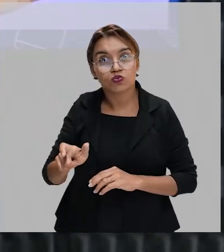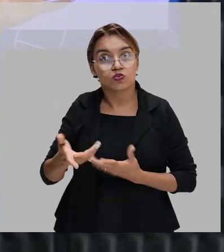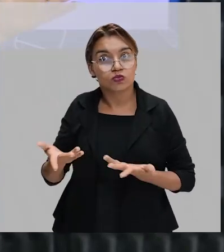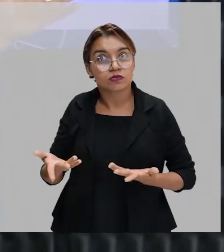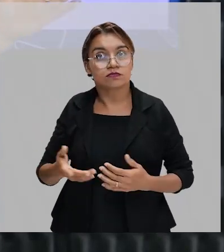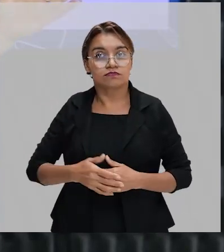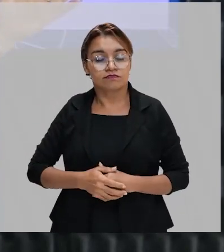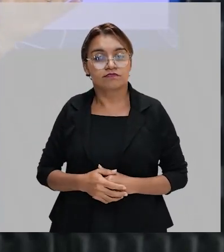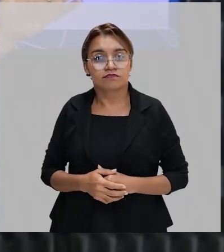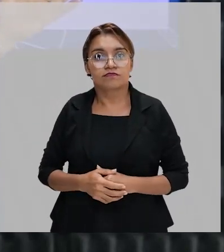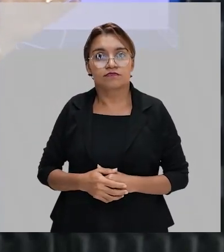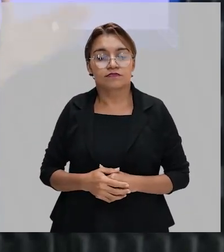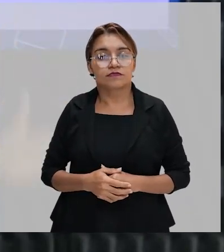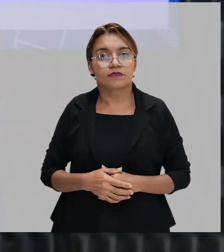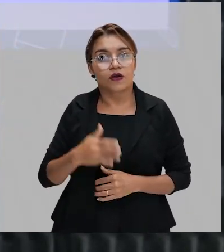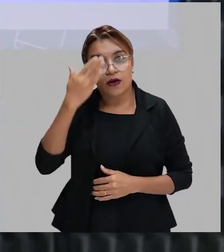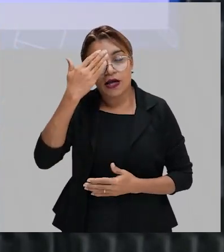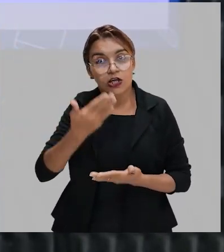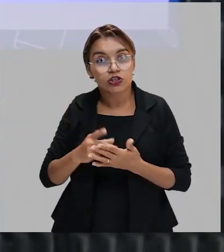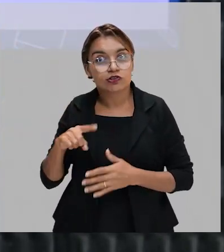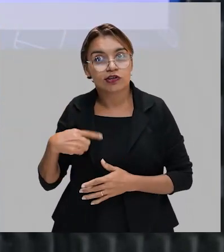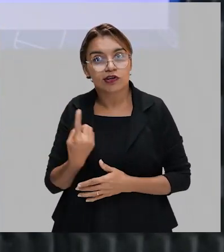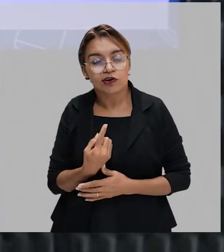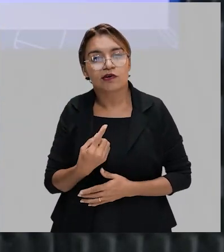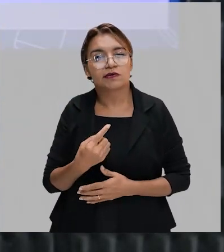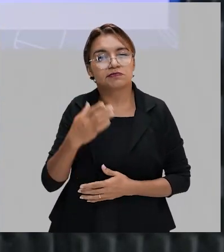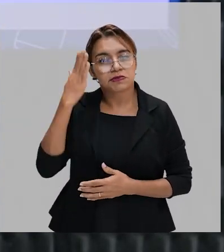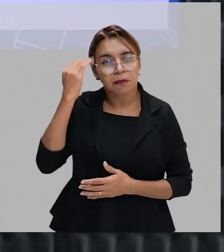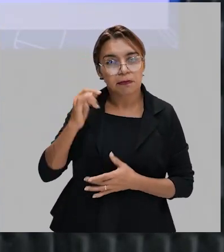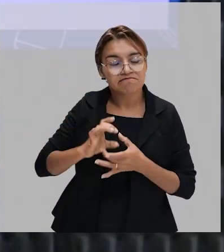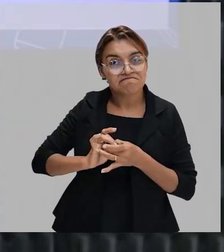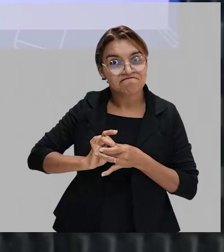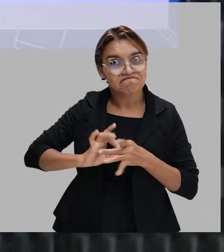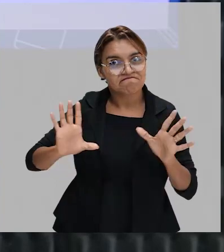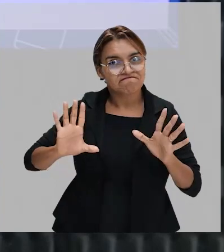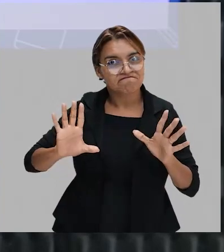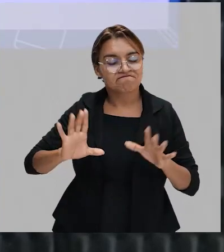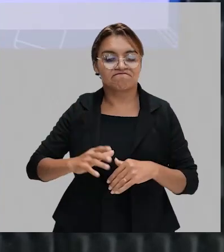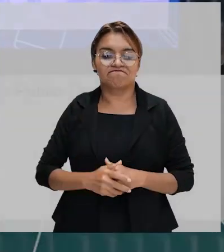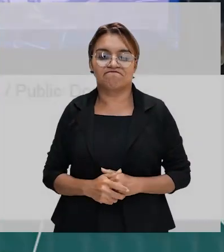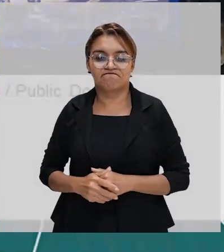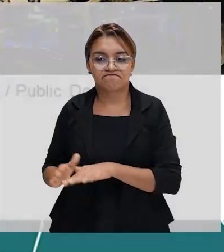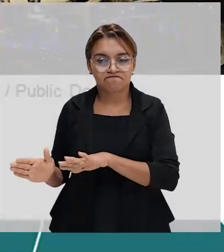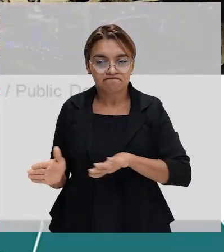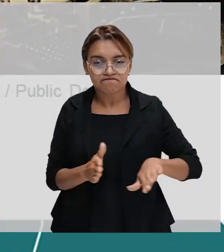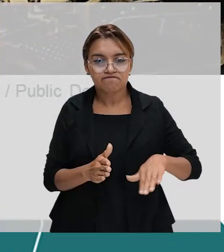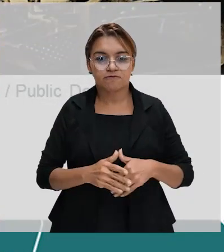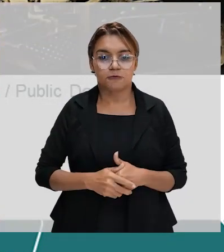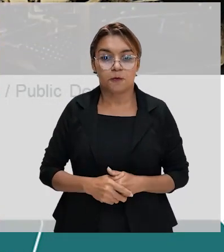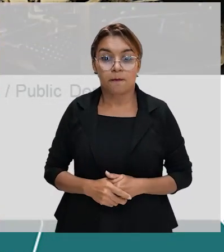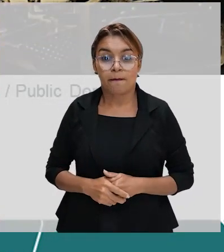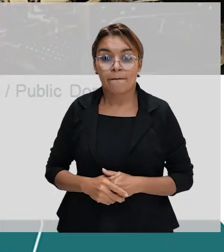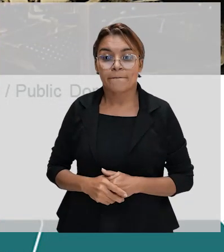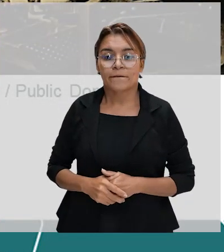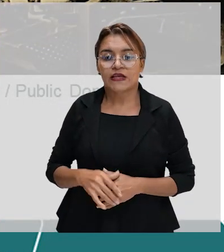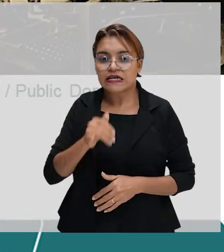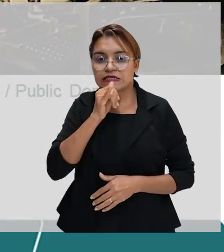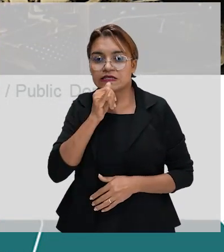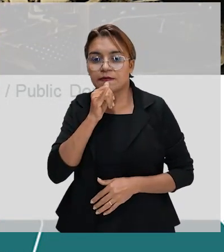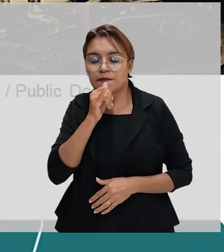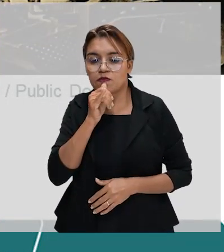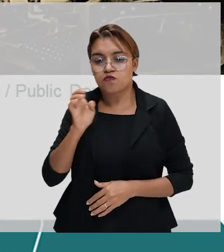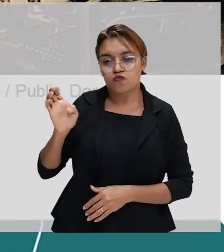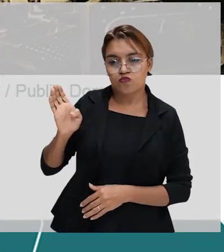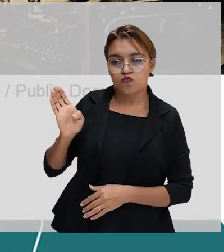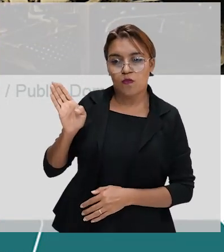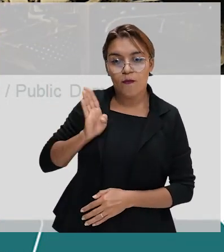creio que a gente já está se libertando disso daqui, graças a Deus. Bom, vamos falar de burguesia. O nascimento da burguesia,